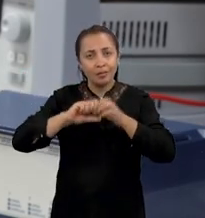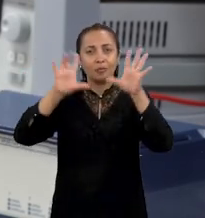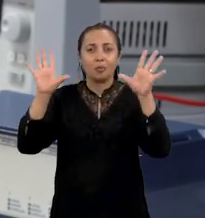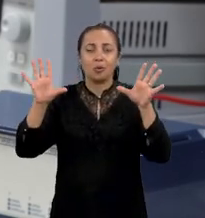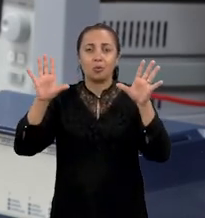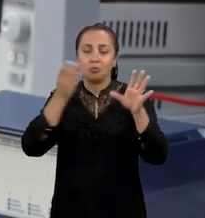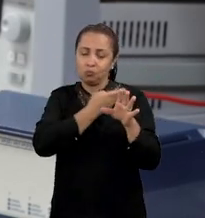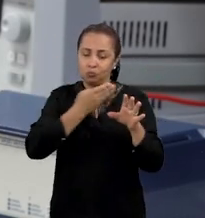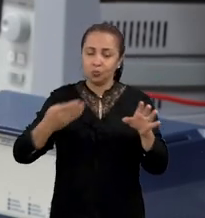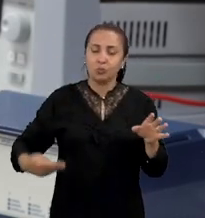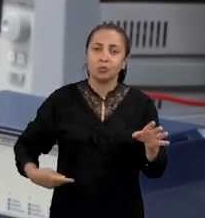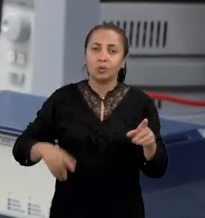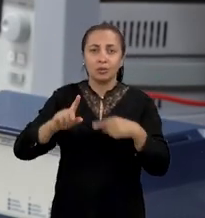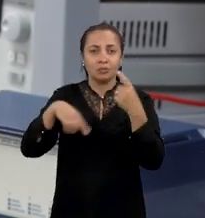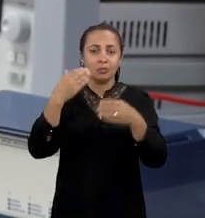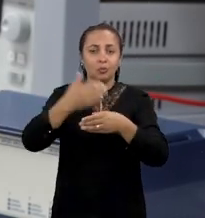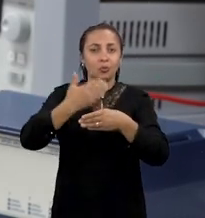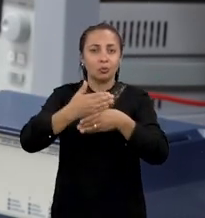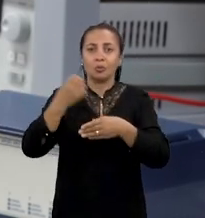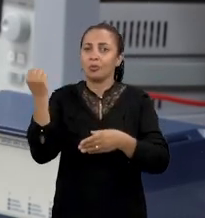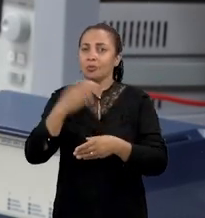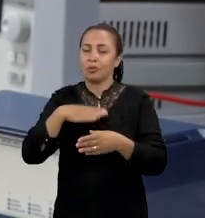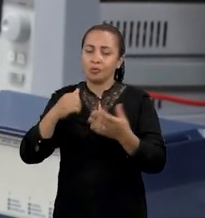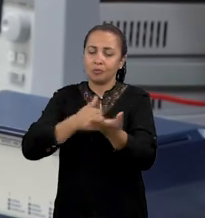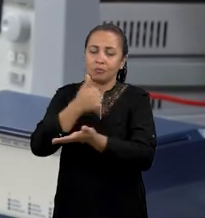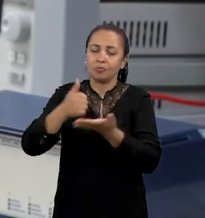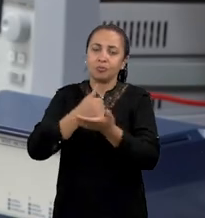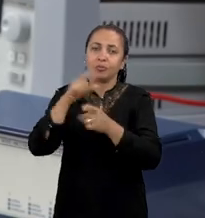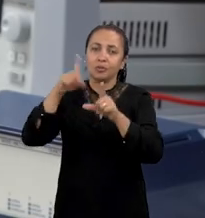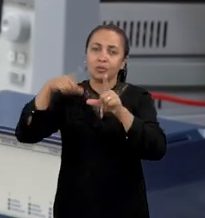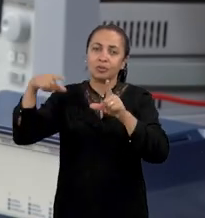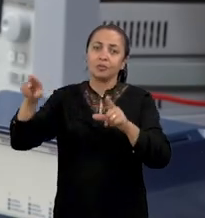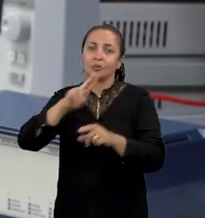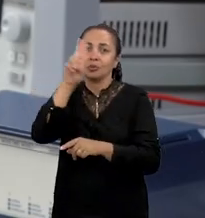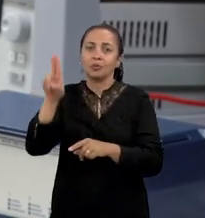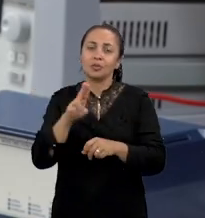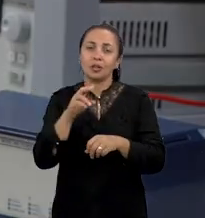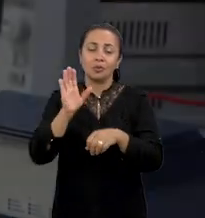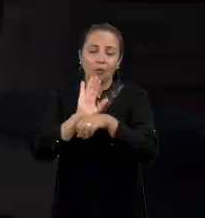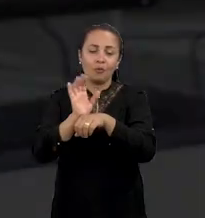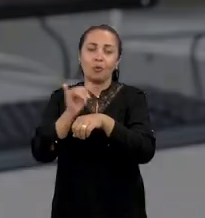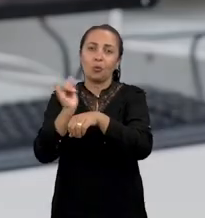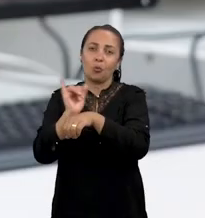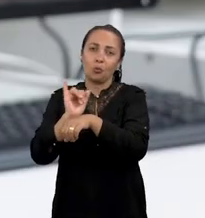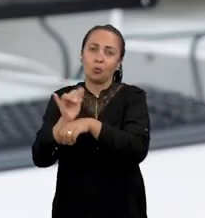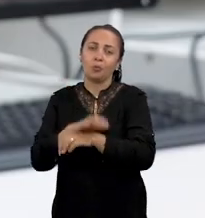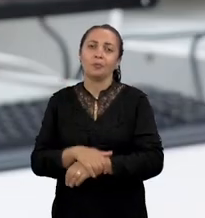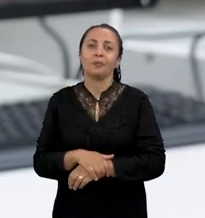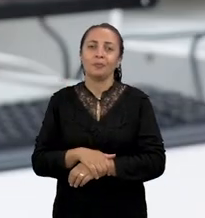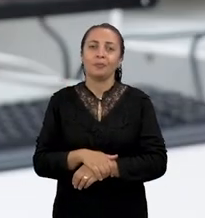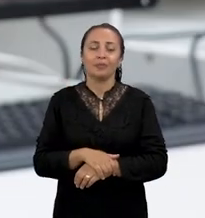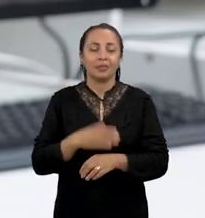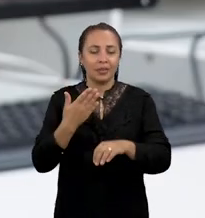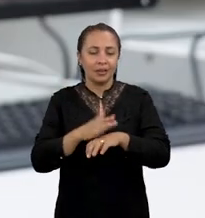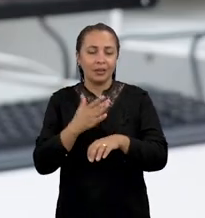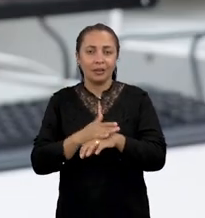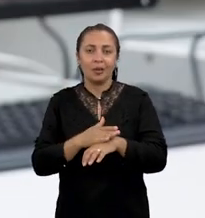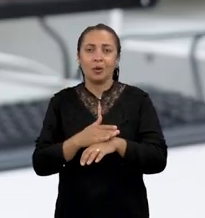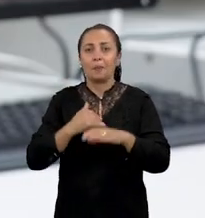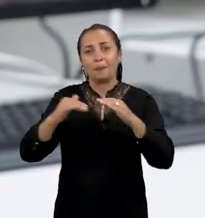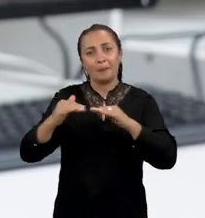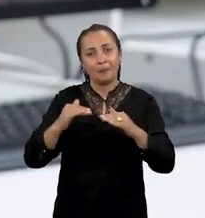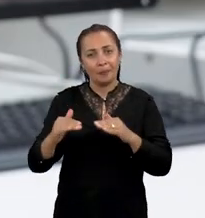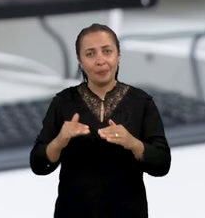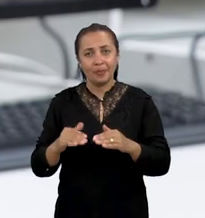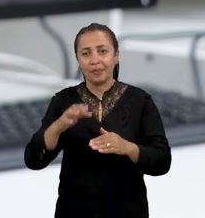utilizou essa base de dados e também construiu uma nova base de dados, utilizando vídeos do YouTube. Nós treinamos os modelos com cerca